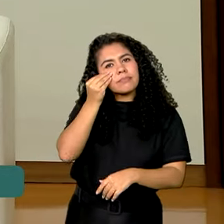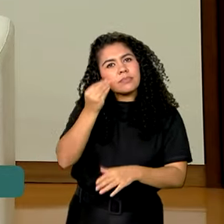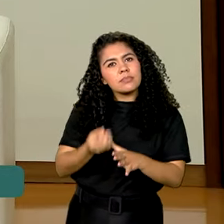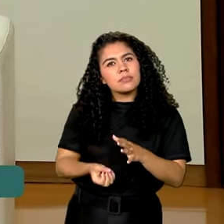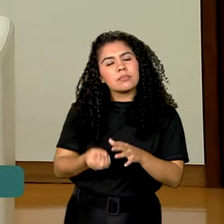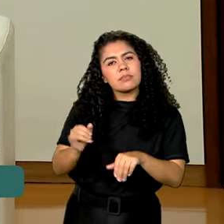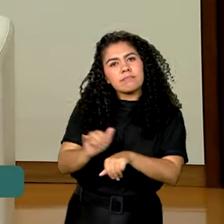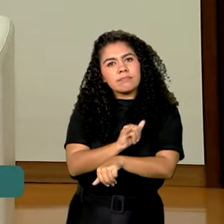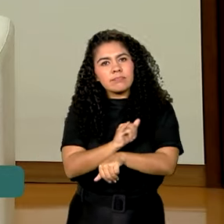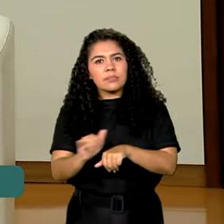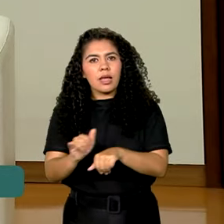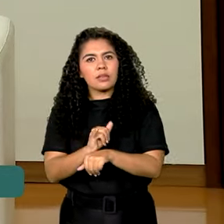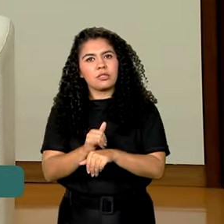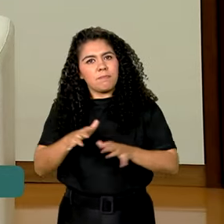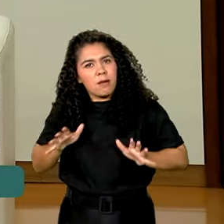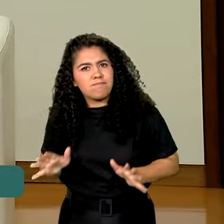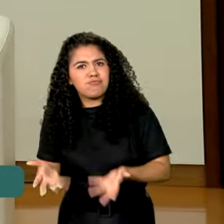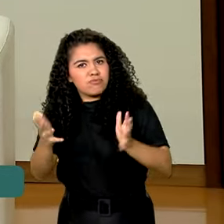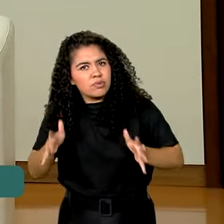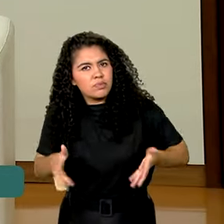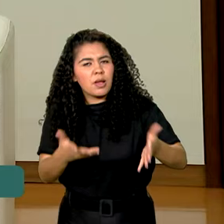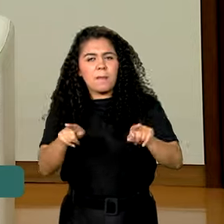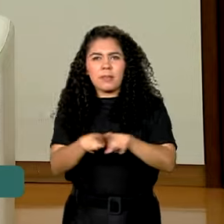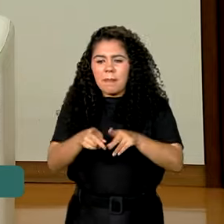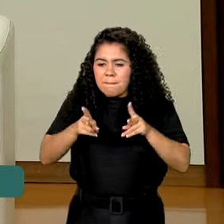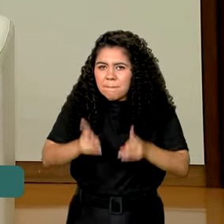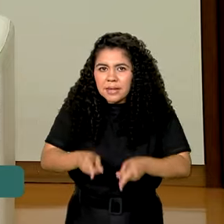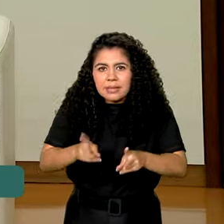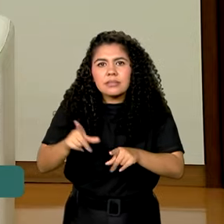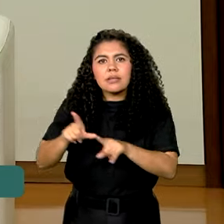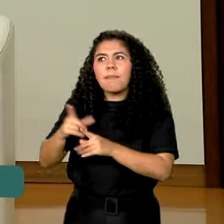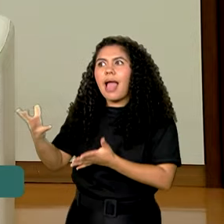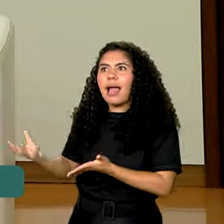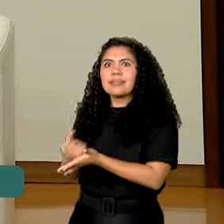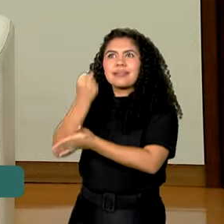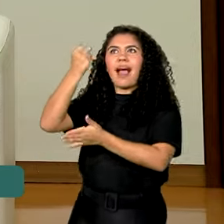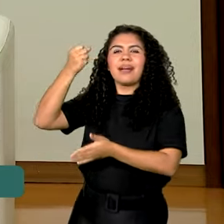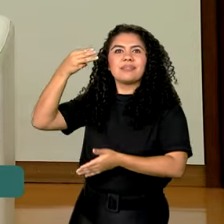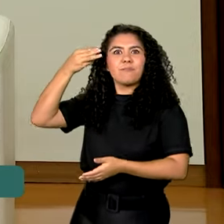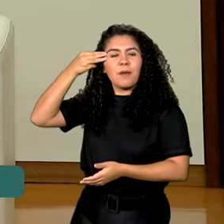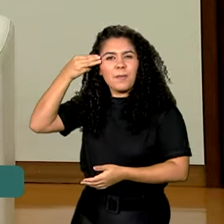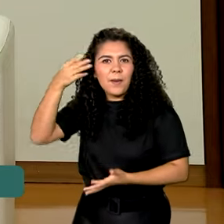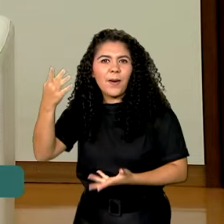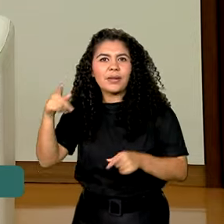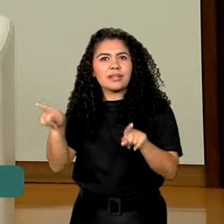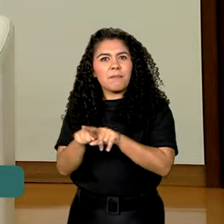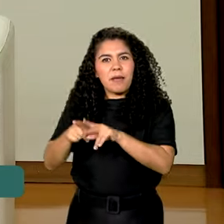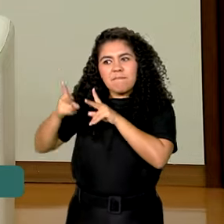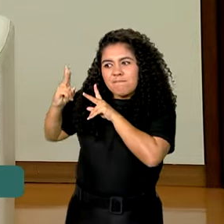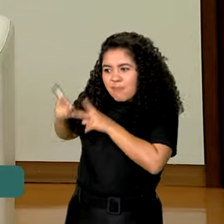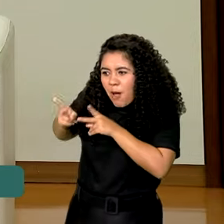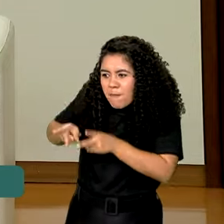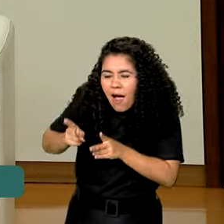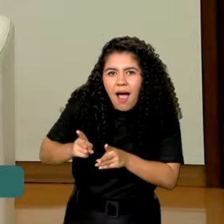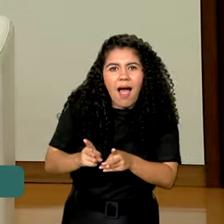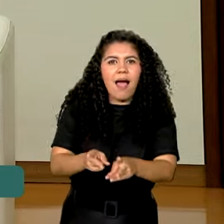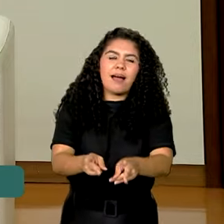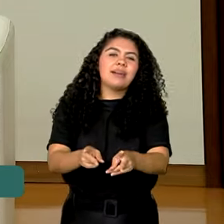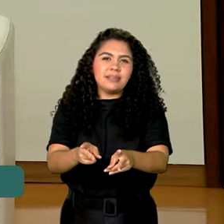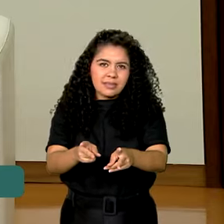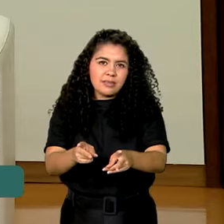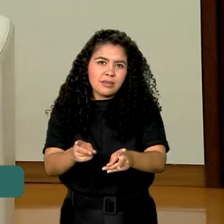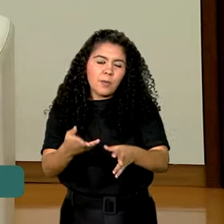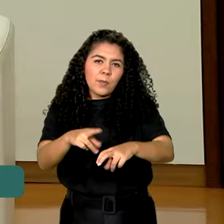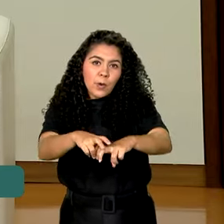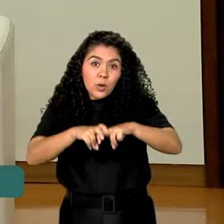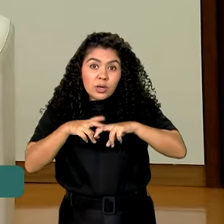fortalecimento, empoderamento, de resgate de memória, de continuidade também. Então, a